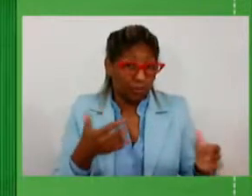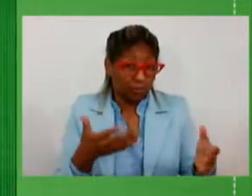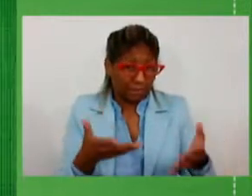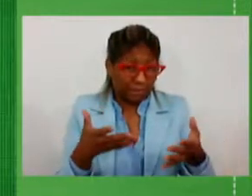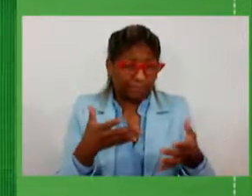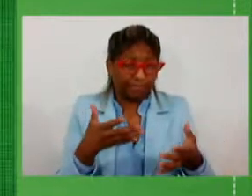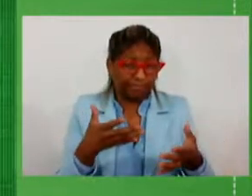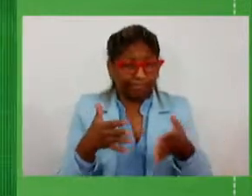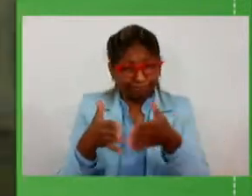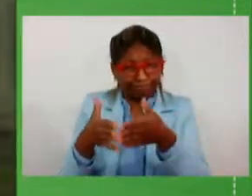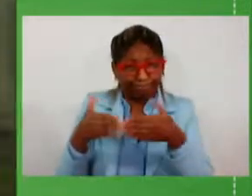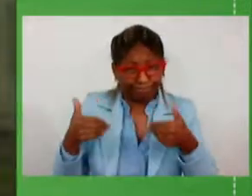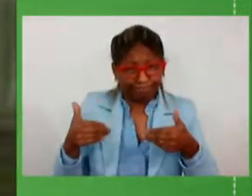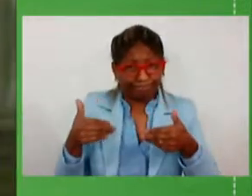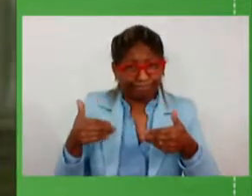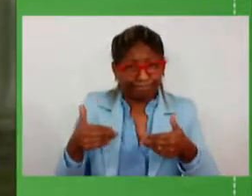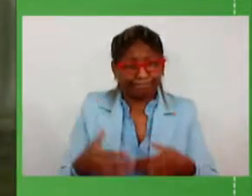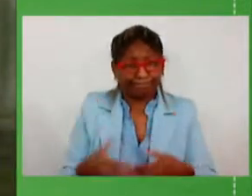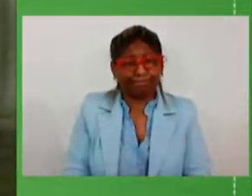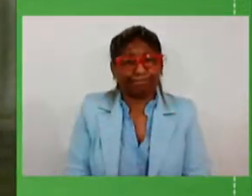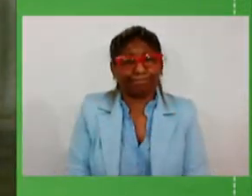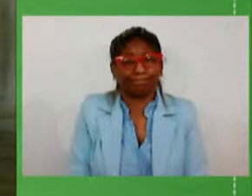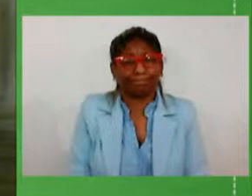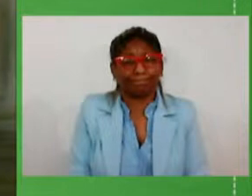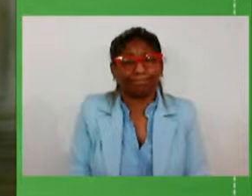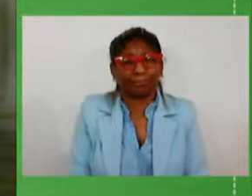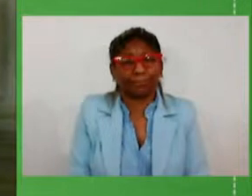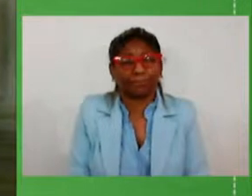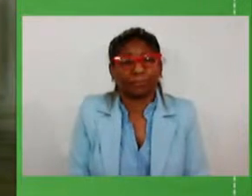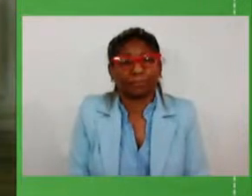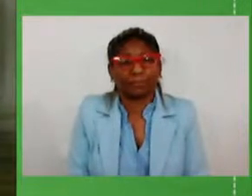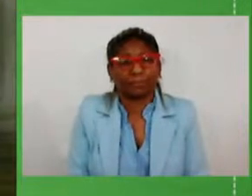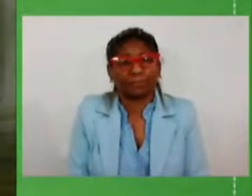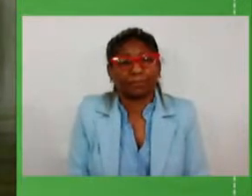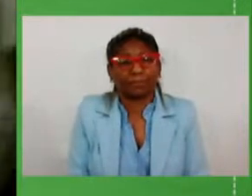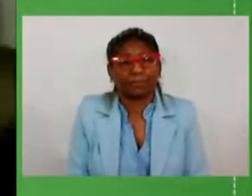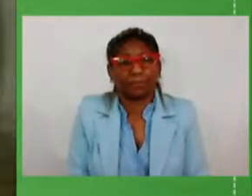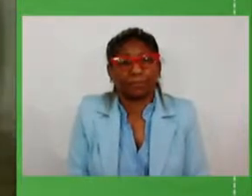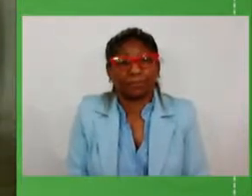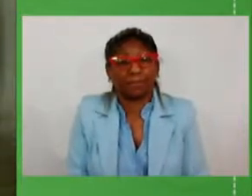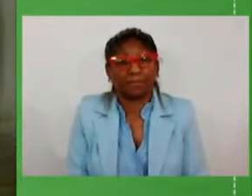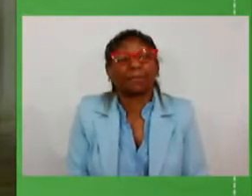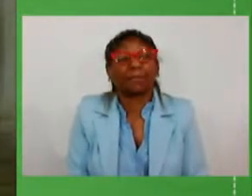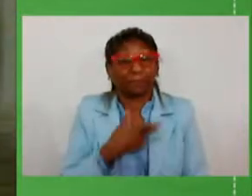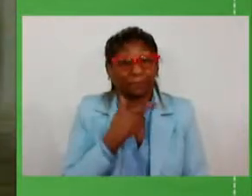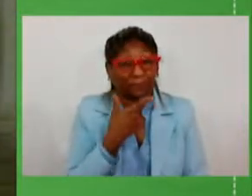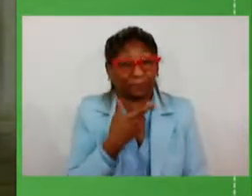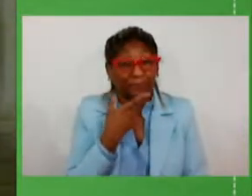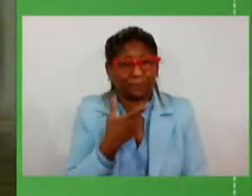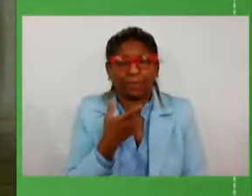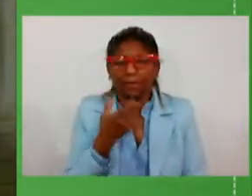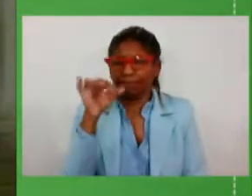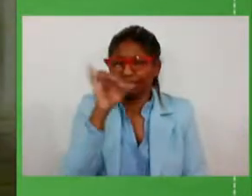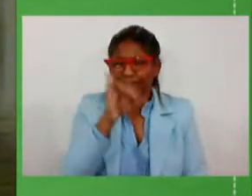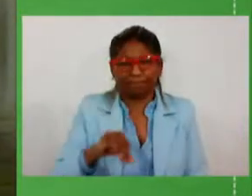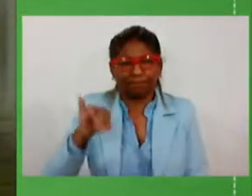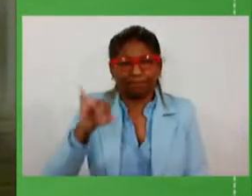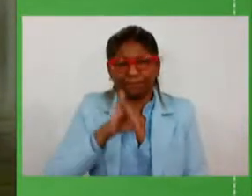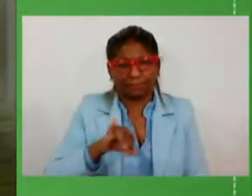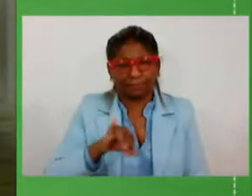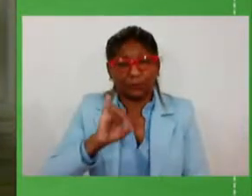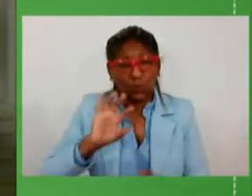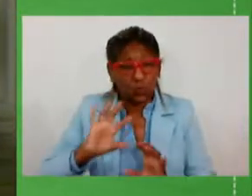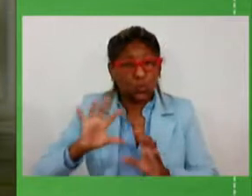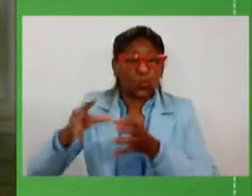para fazer um registro muito especial para um grupo de